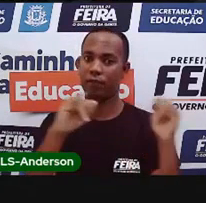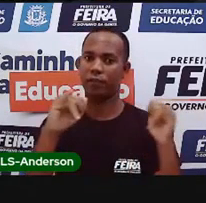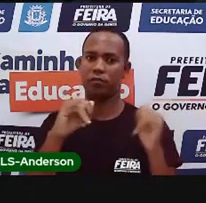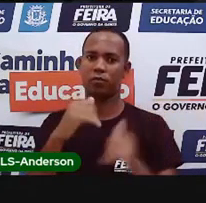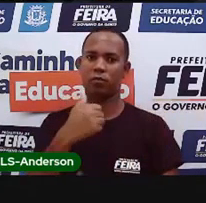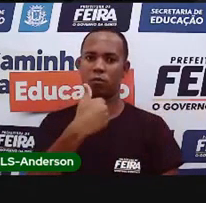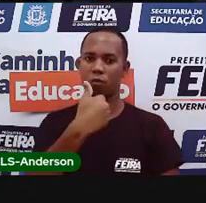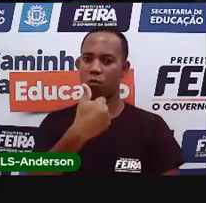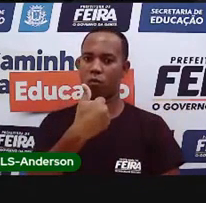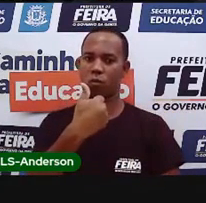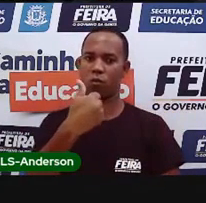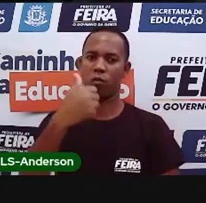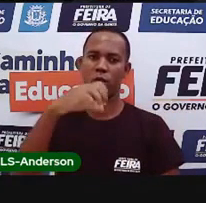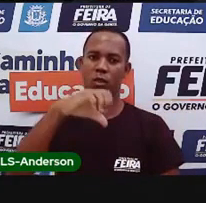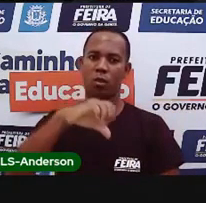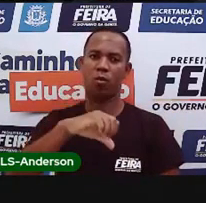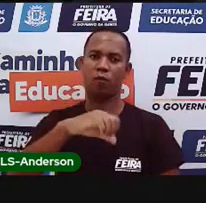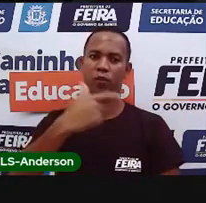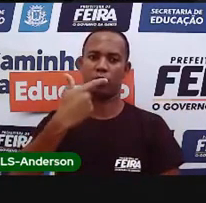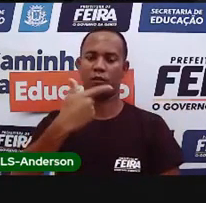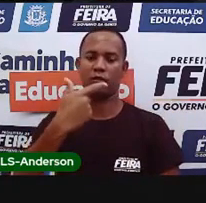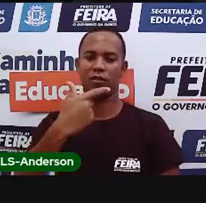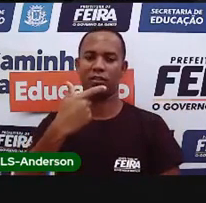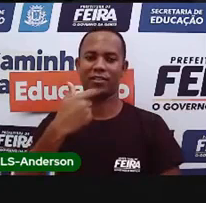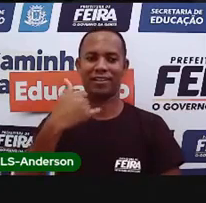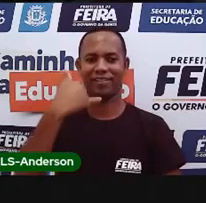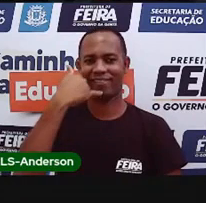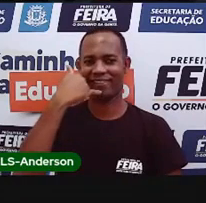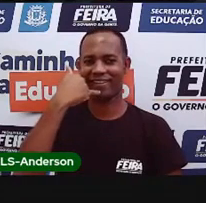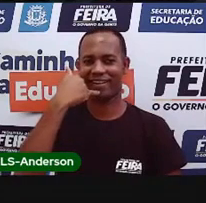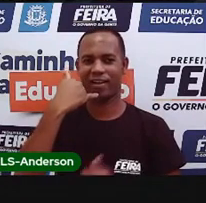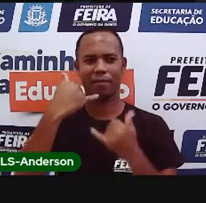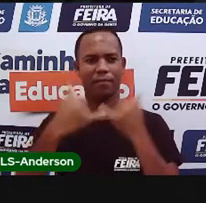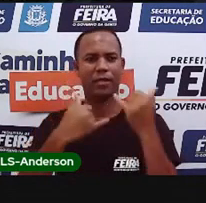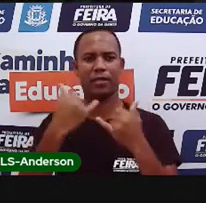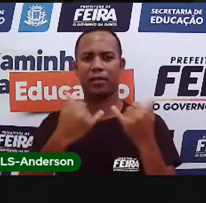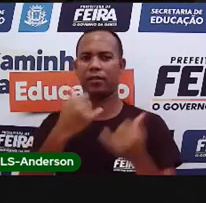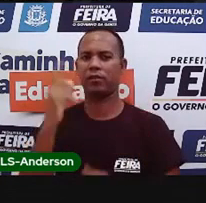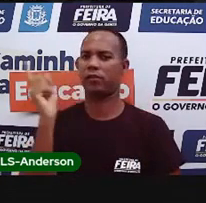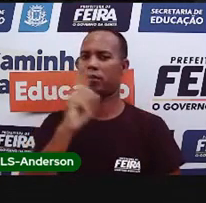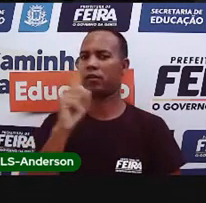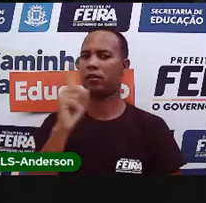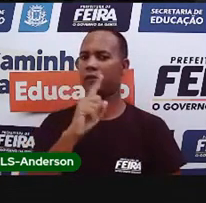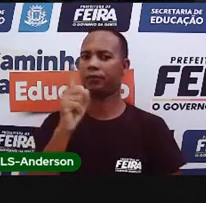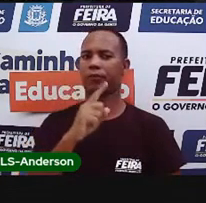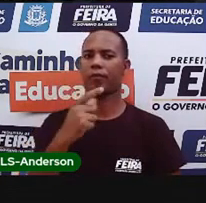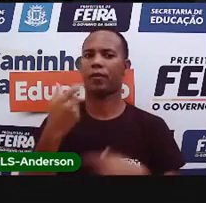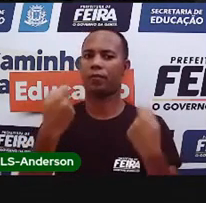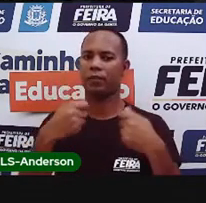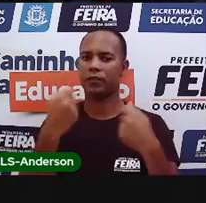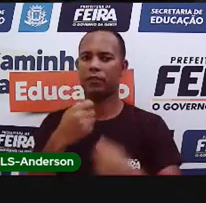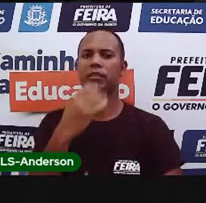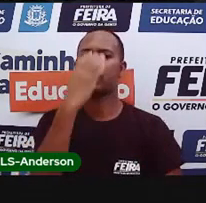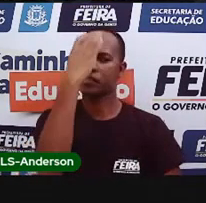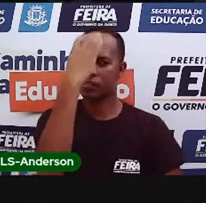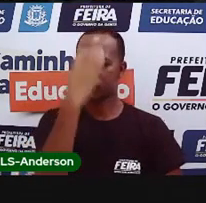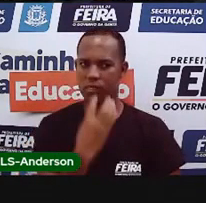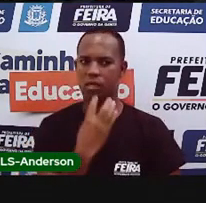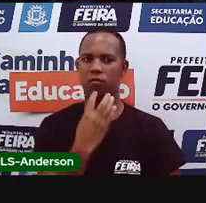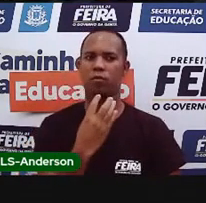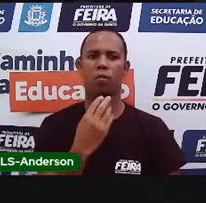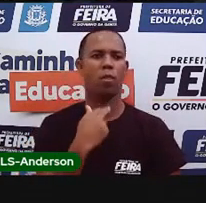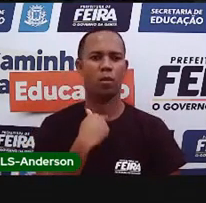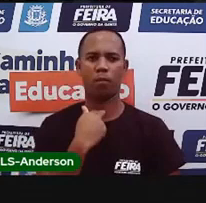192. Ligar pra Samu e passar trote não é legal. E o mais importante é crime.